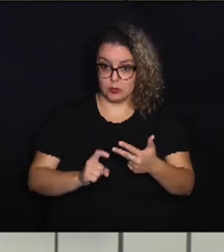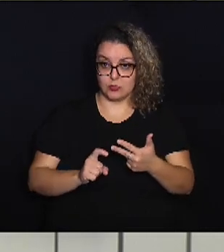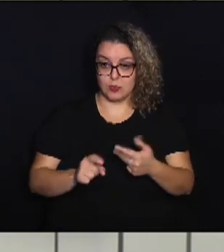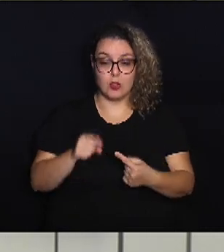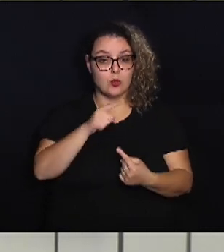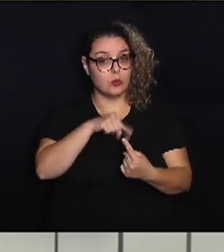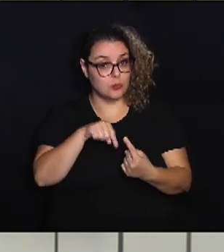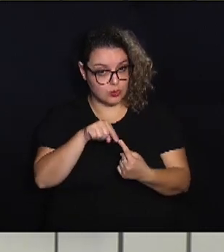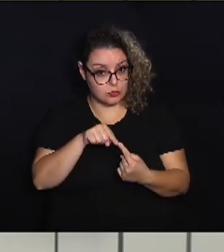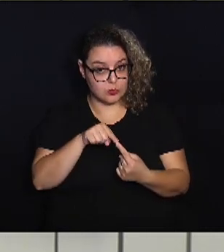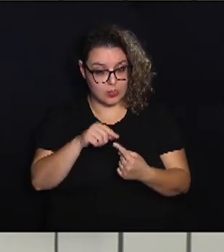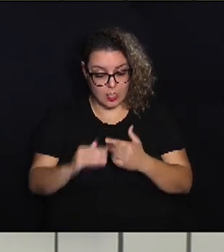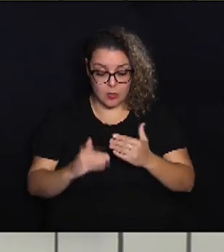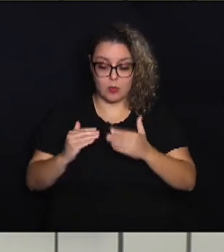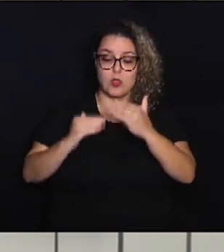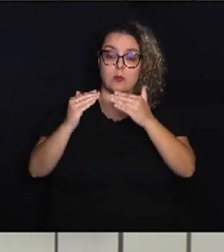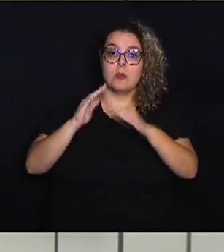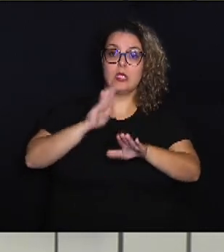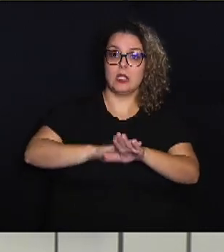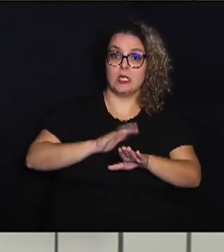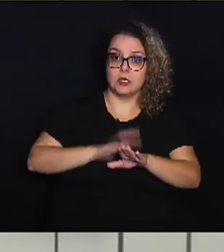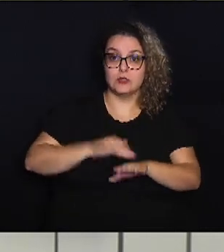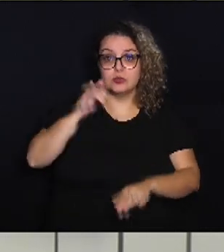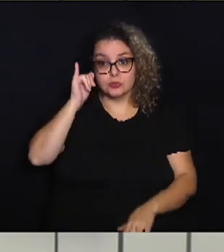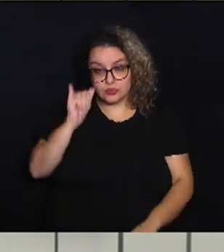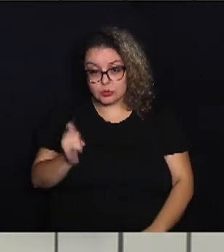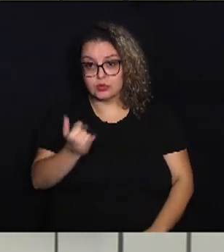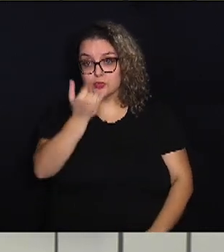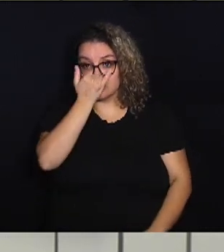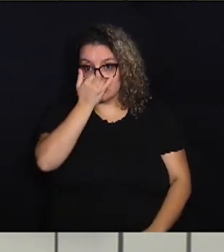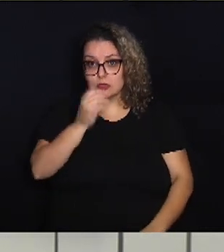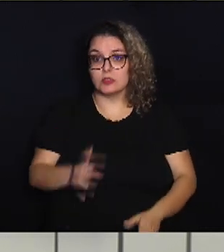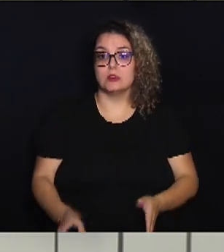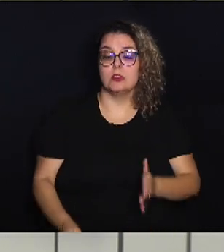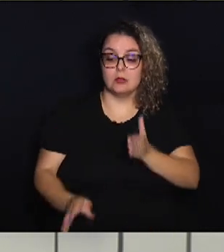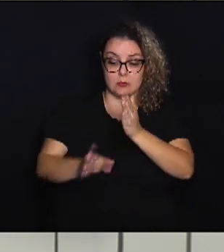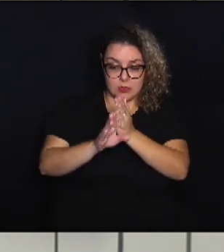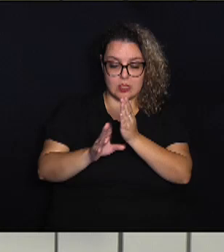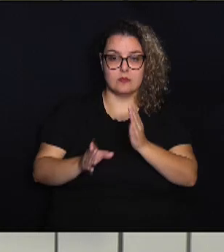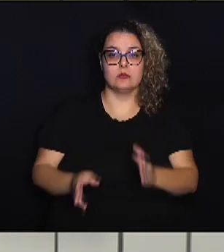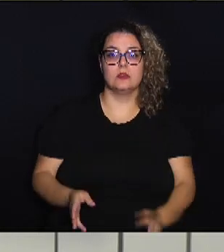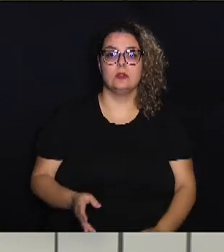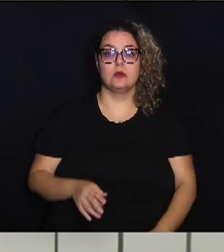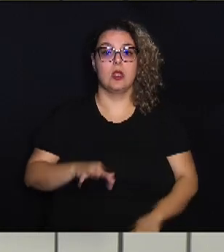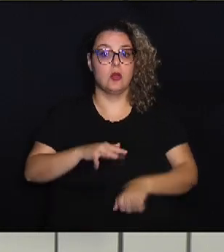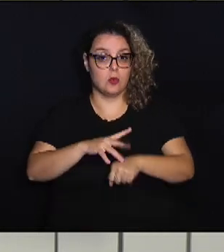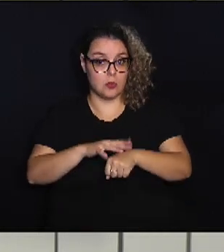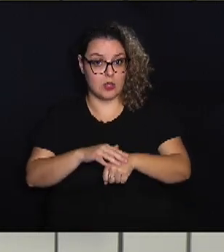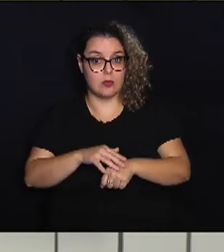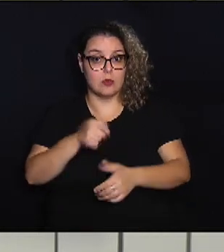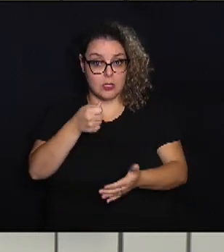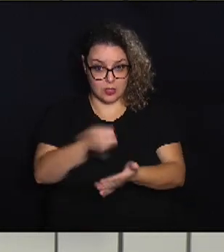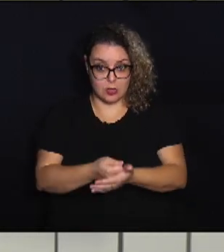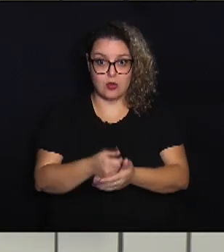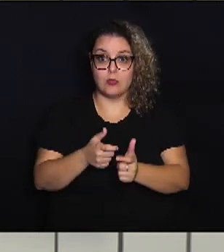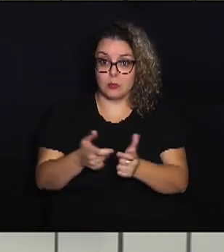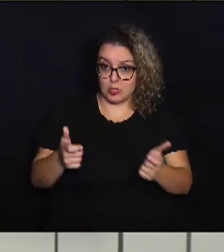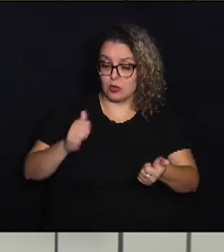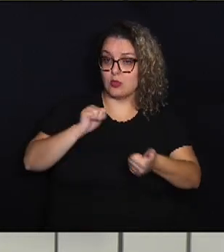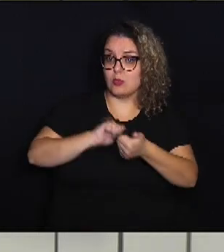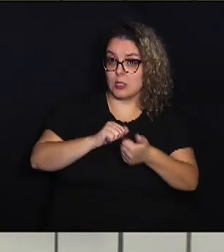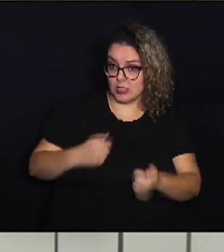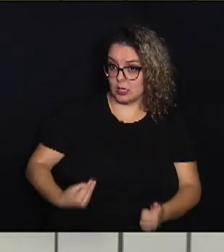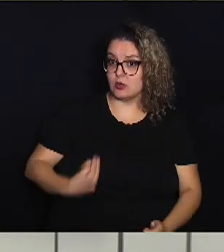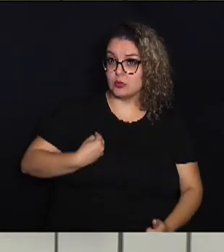objetivo é desenvolver ações de prevenção e identificação dessas doenças a fim de garantir maior qualidade de